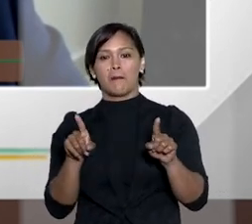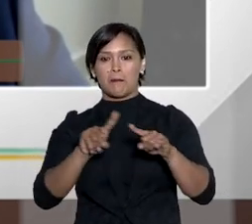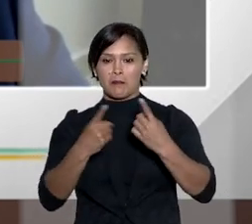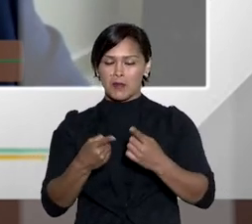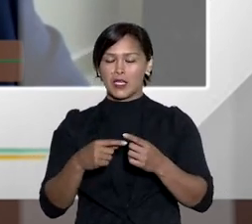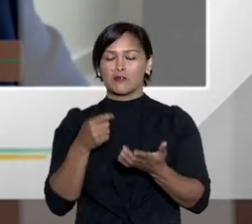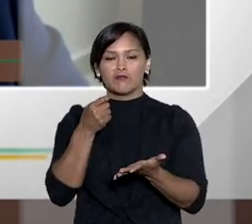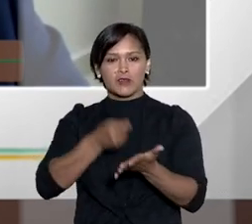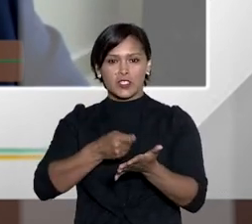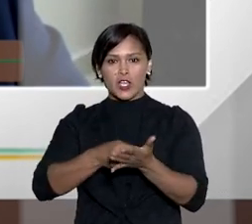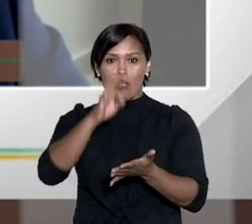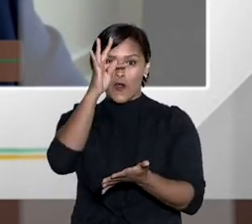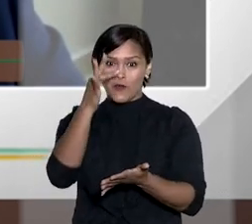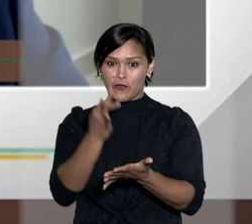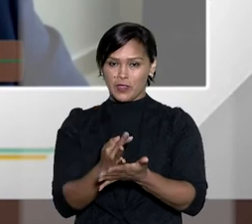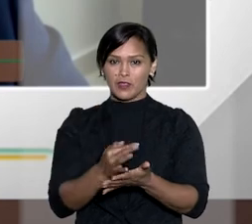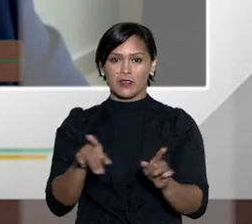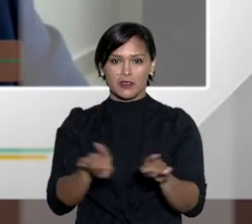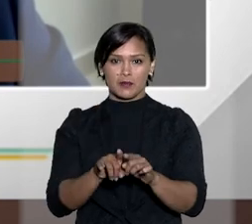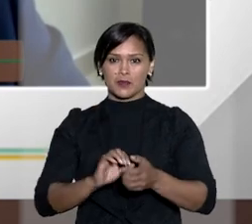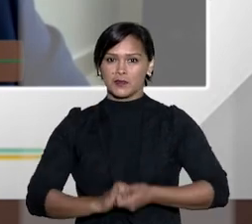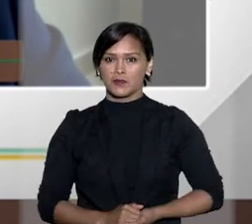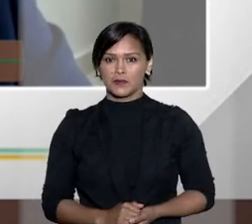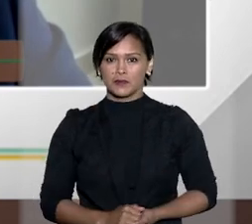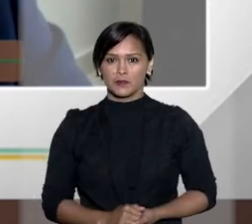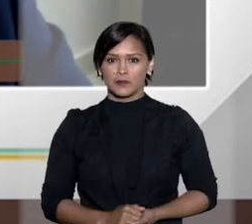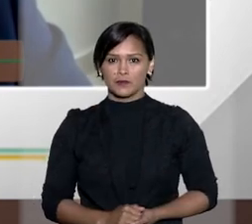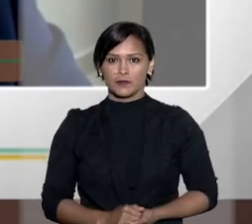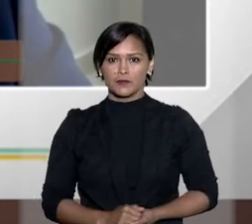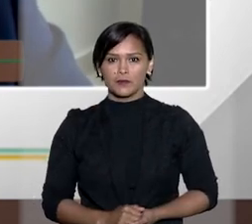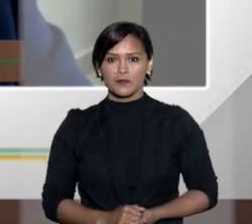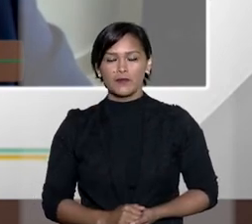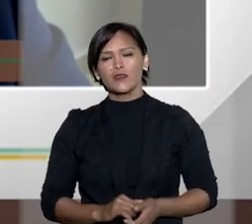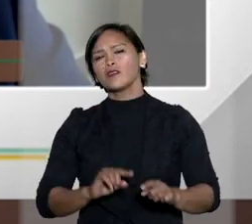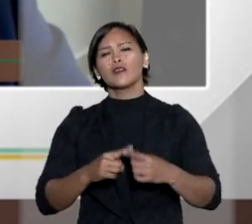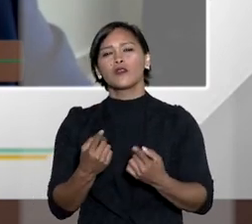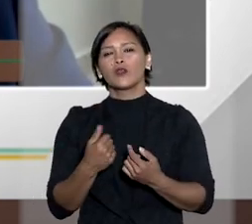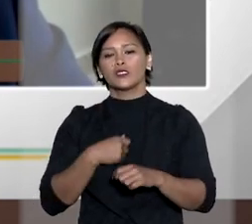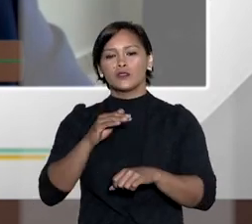a esses litígios com sacrifícios mas com dedicação e fé